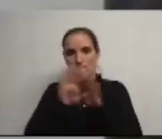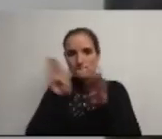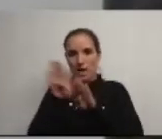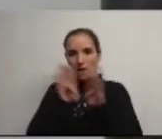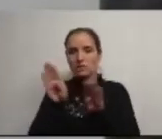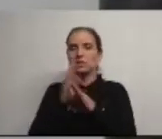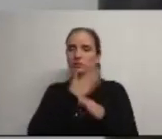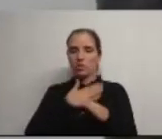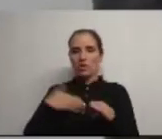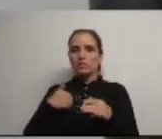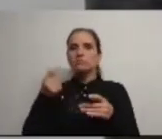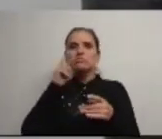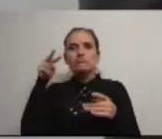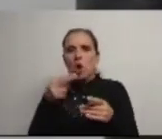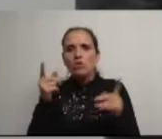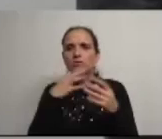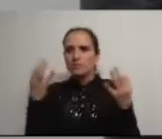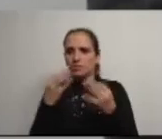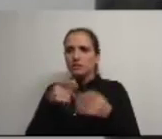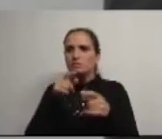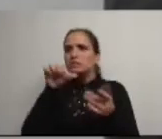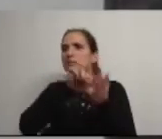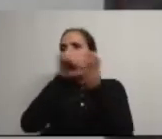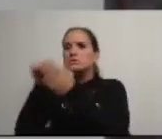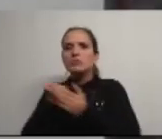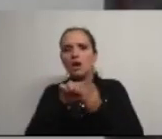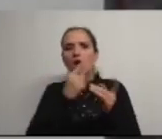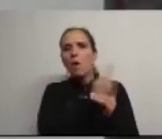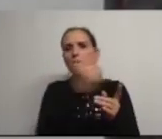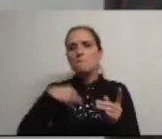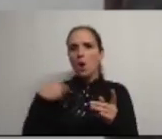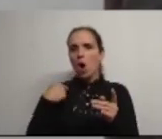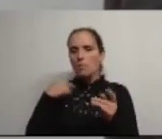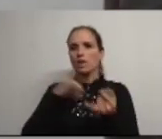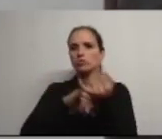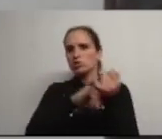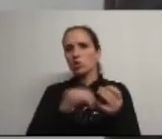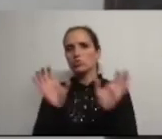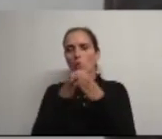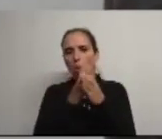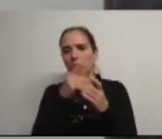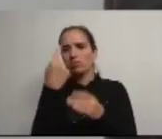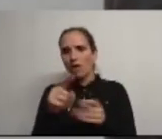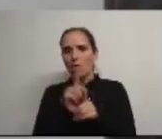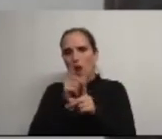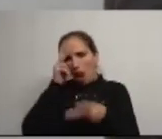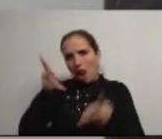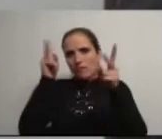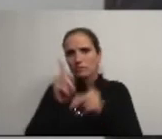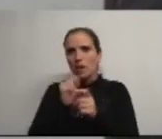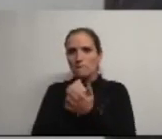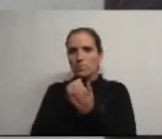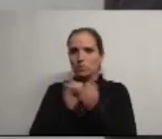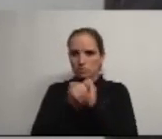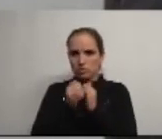saudáveis, verifica-se uma dinâmica nos setores de formação por iniciativa das associações e clubes, com o apoio da autarquia. Uma